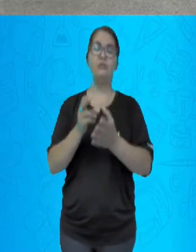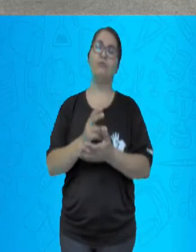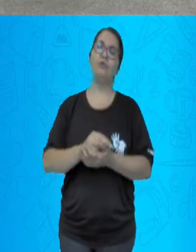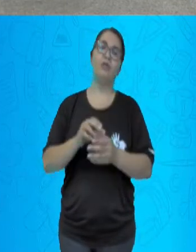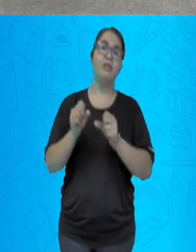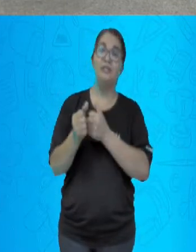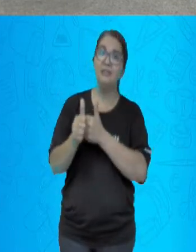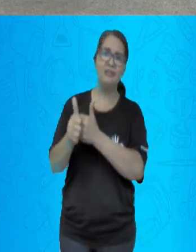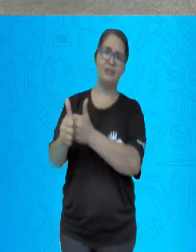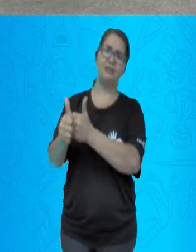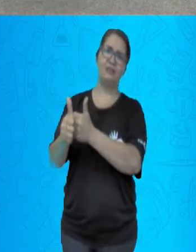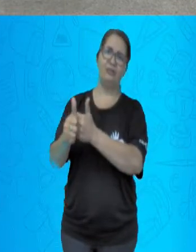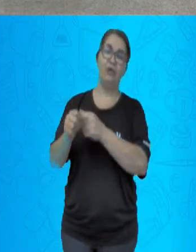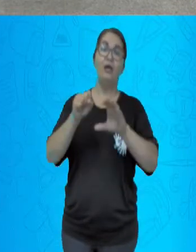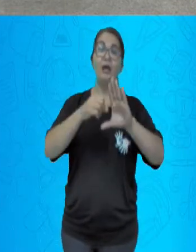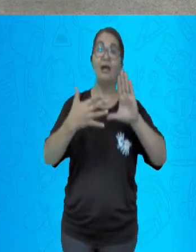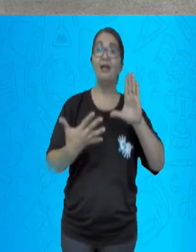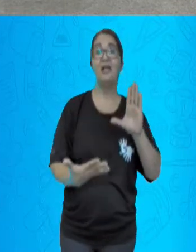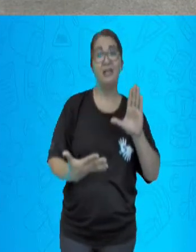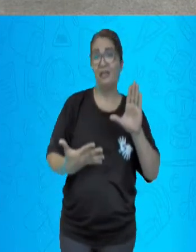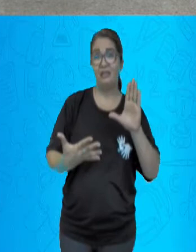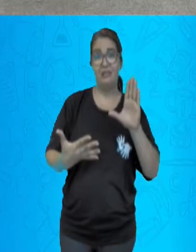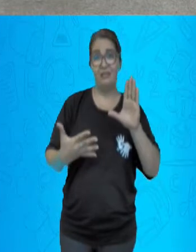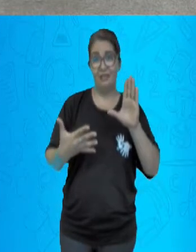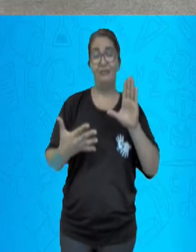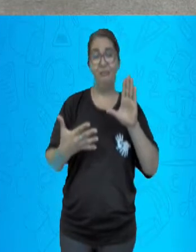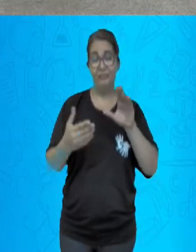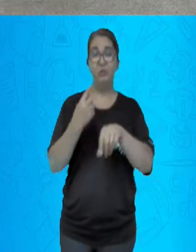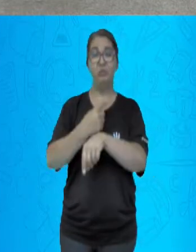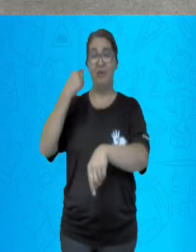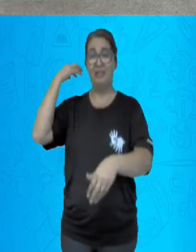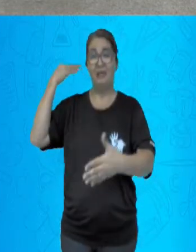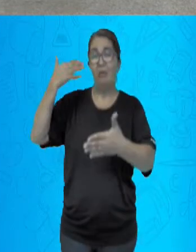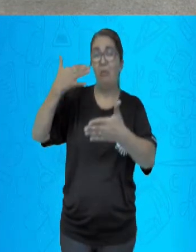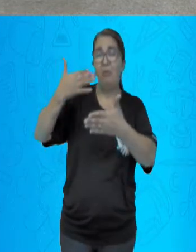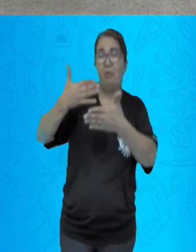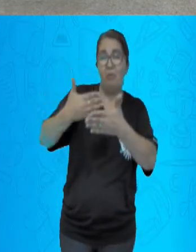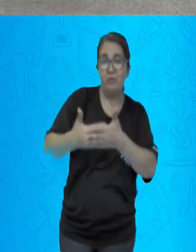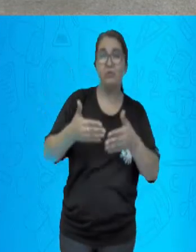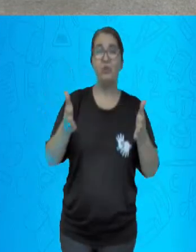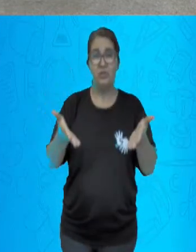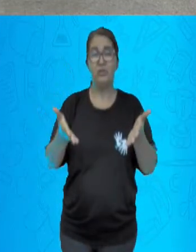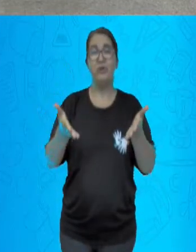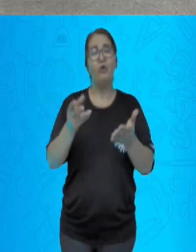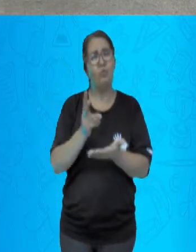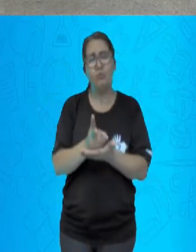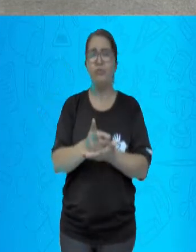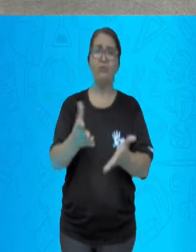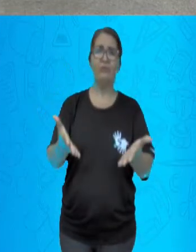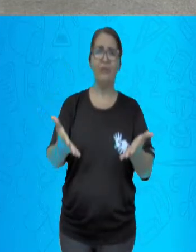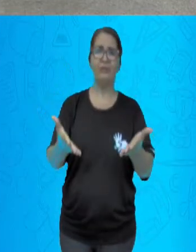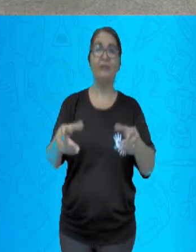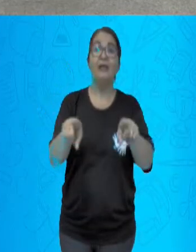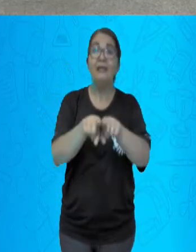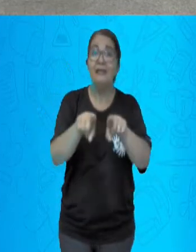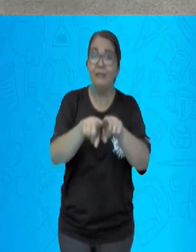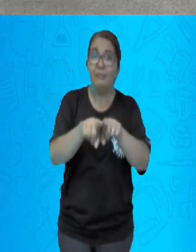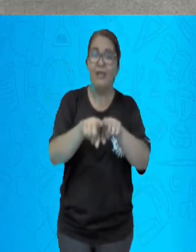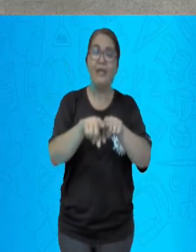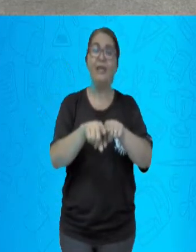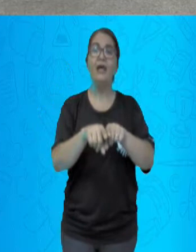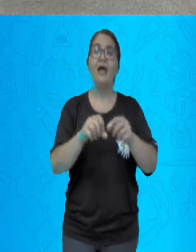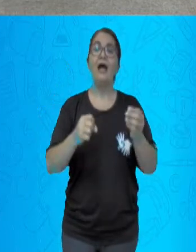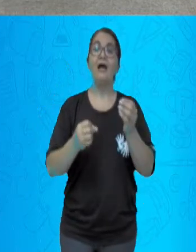características permaneceram por todos estes governos. Este período trouxe também atividades industriais,